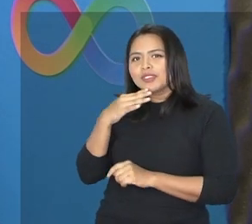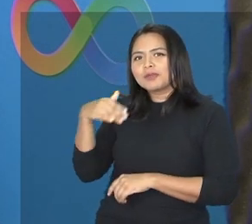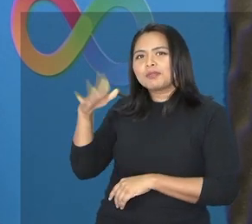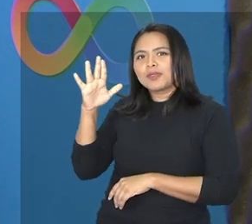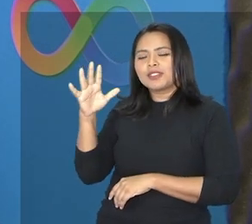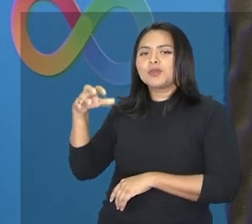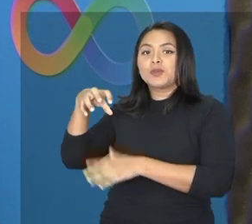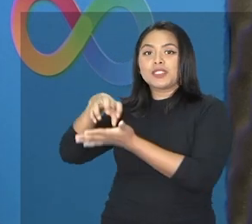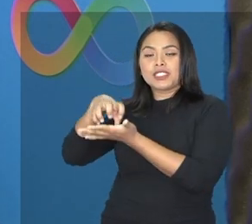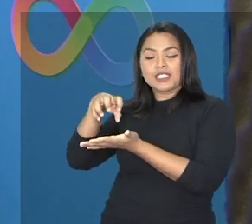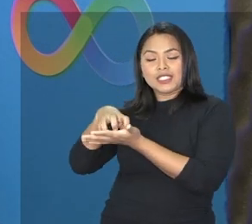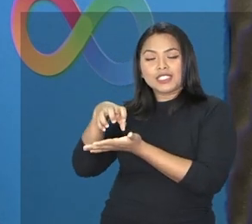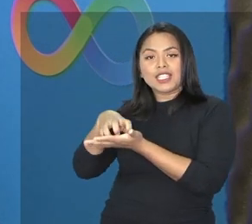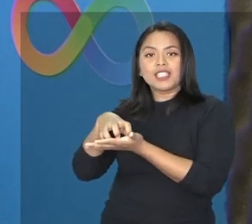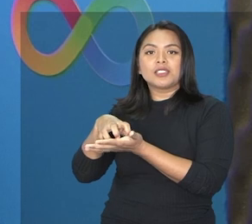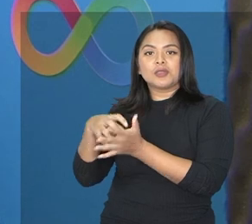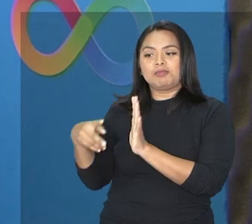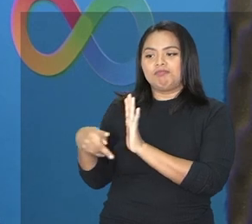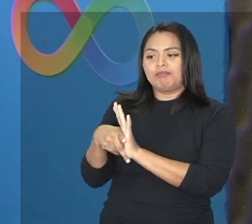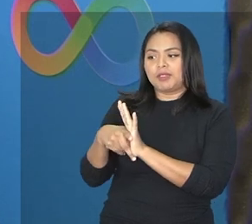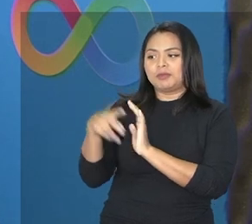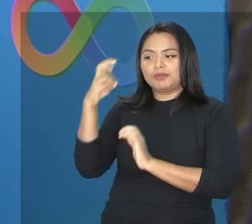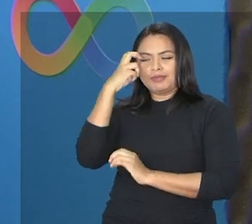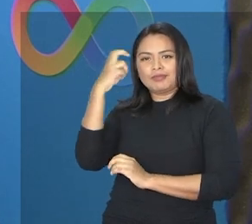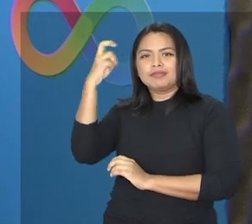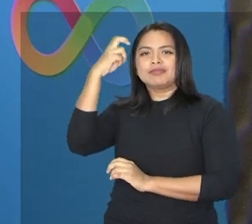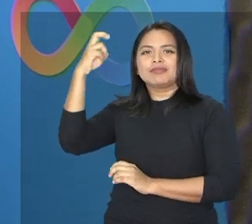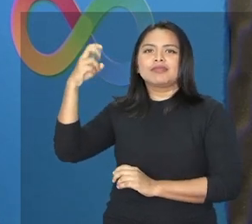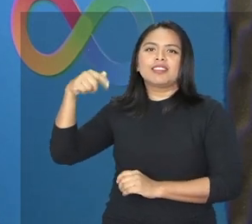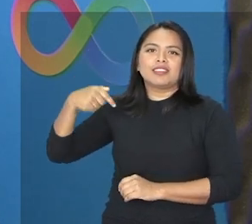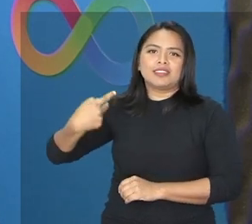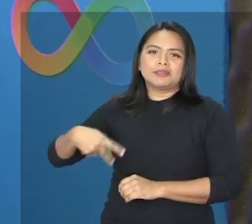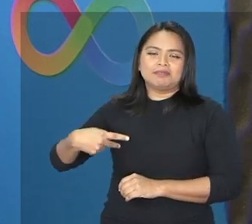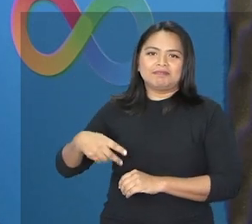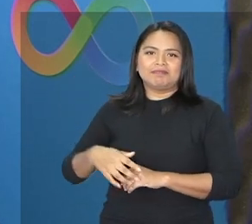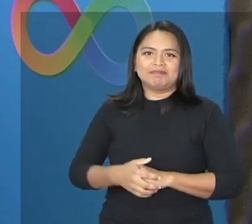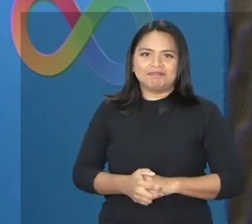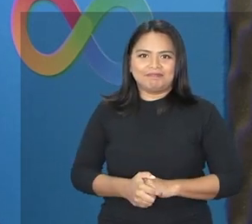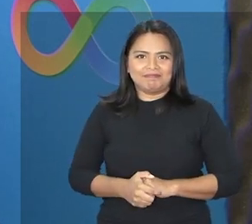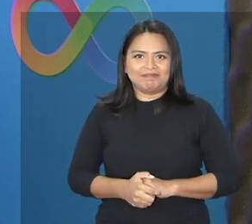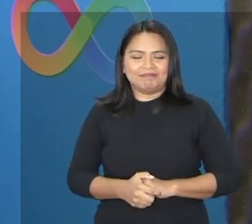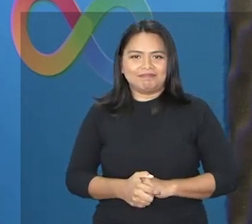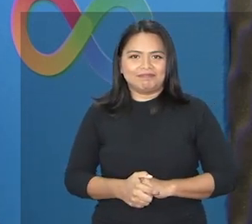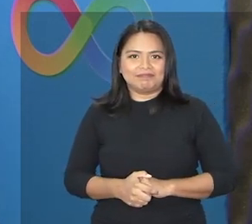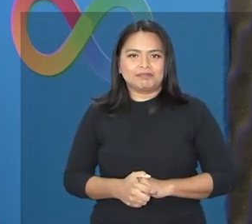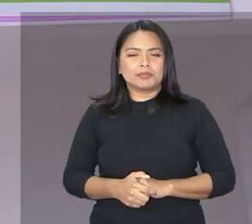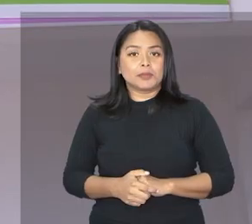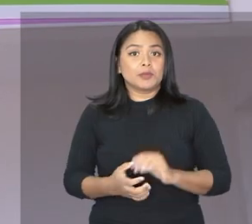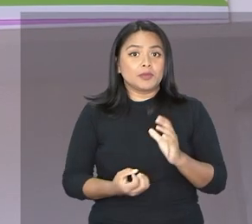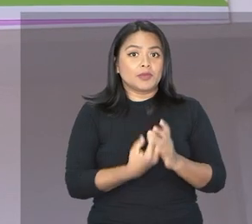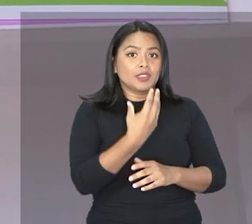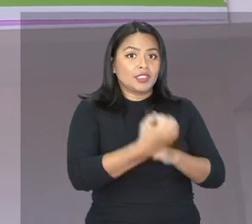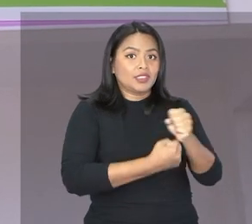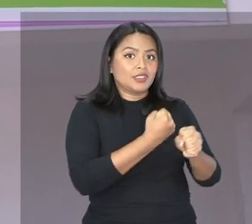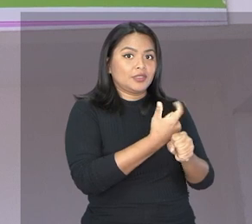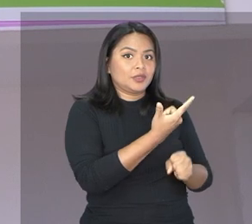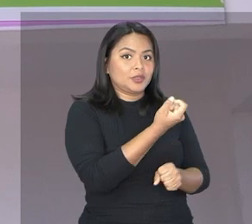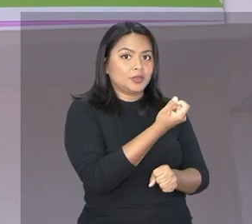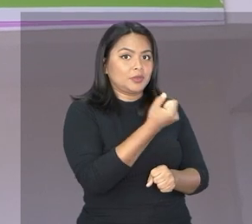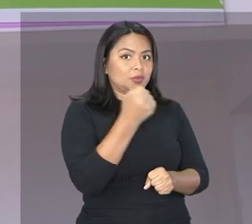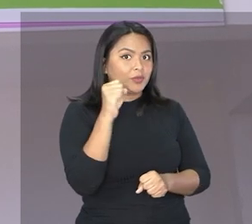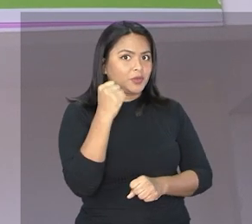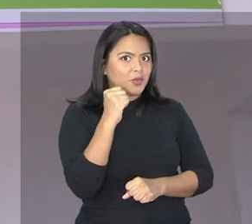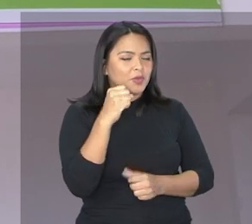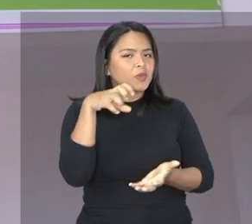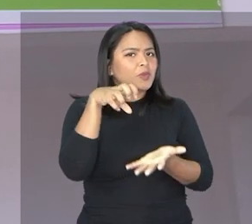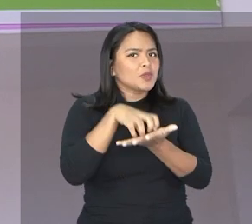conhecer mais sobre o Centro de Atividades e Desenvolvimento de Altas Habilidades e Superdotação. Criado em 2008,